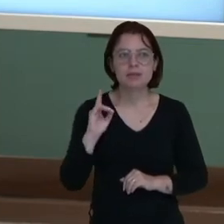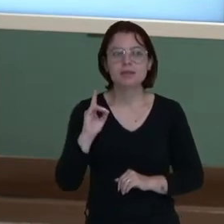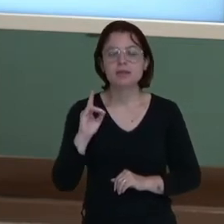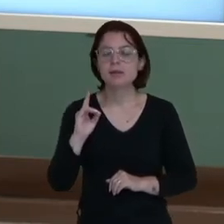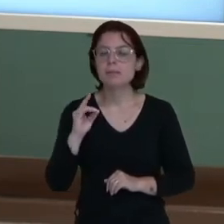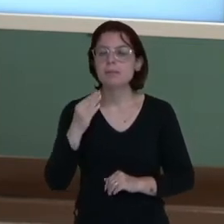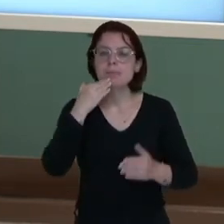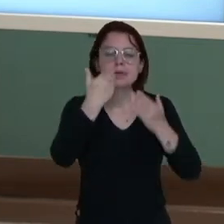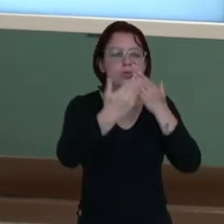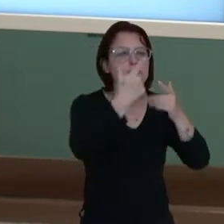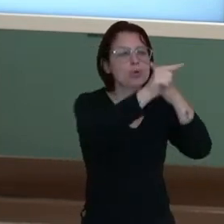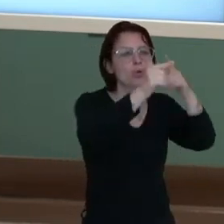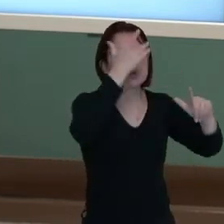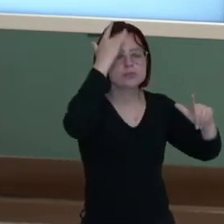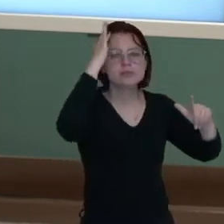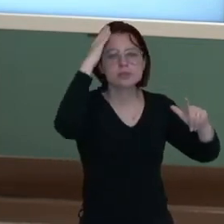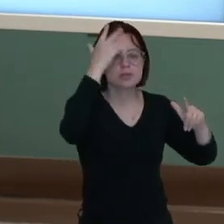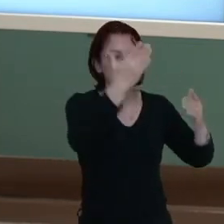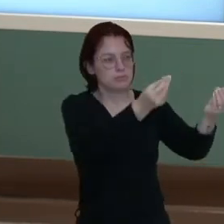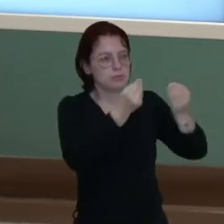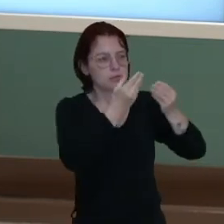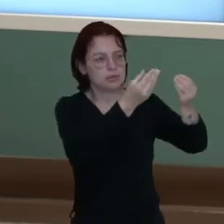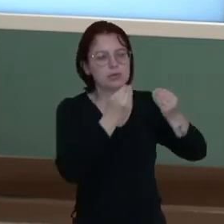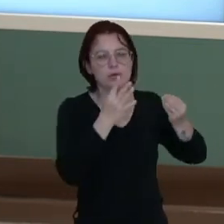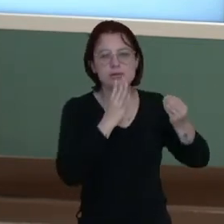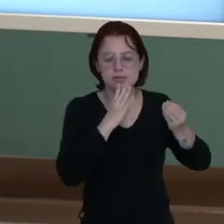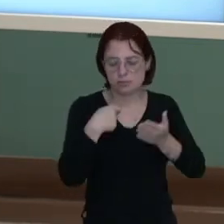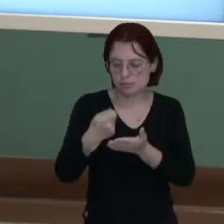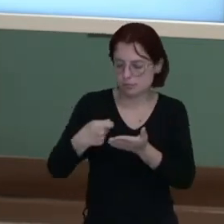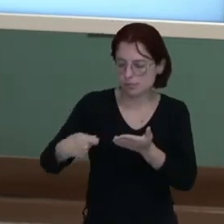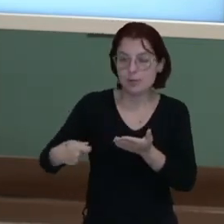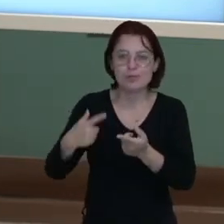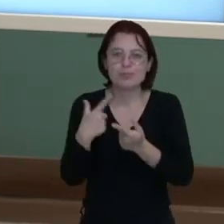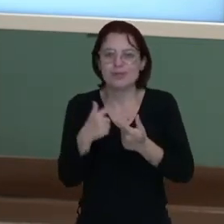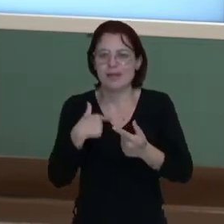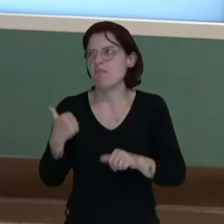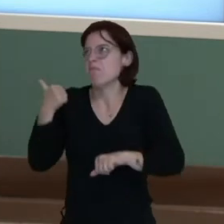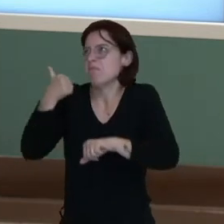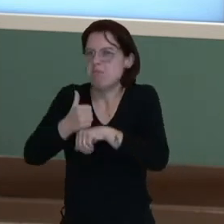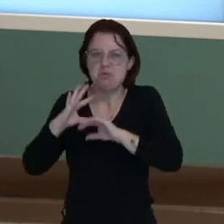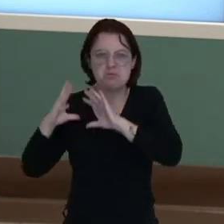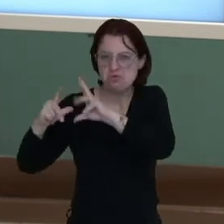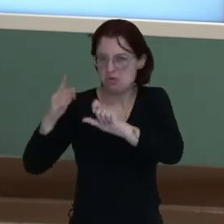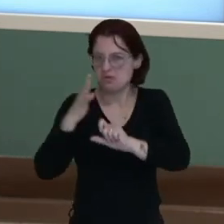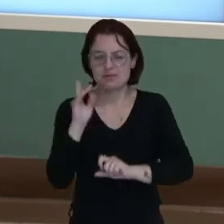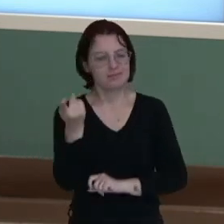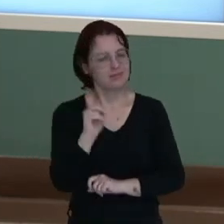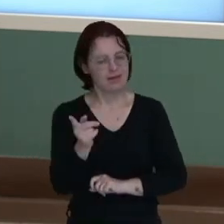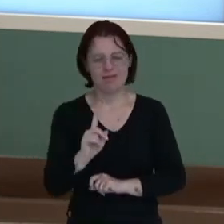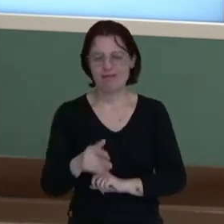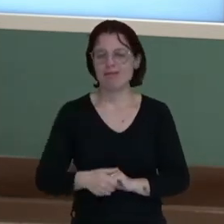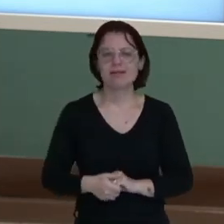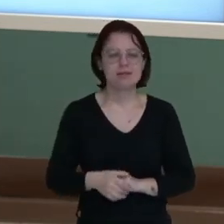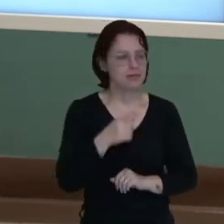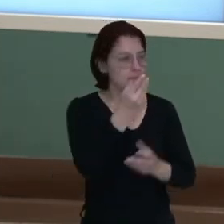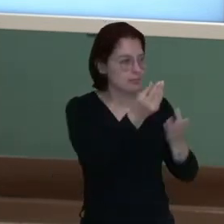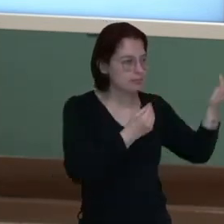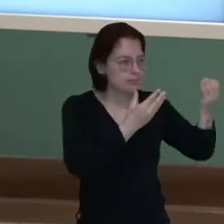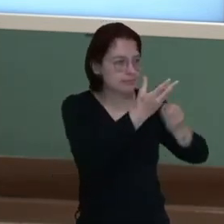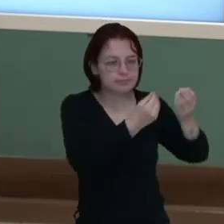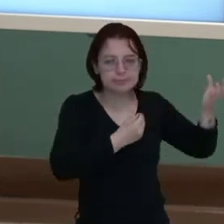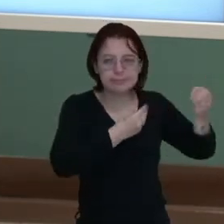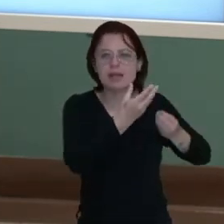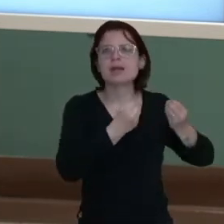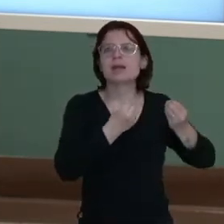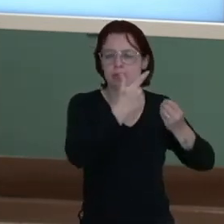ajuda de outros filósofos, até porque eles não dominavam todas as áreas da ciência. Então, outros